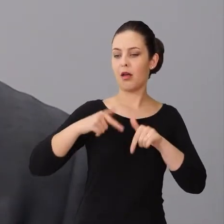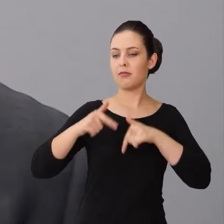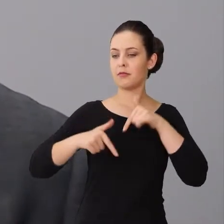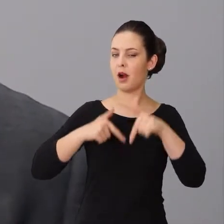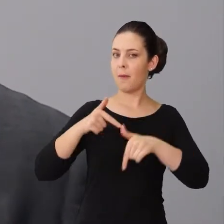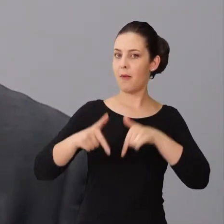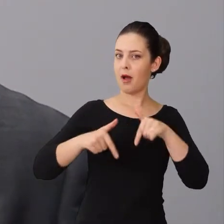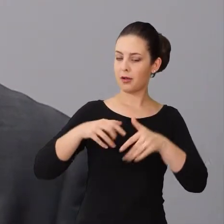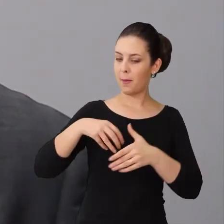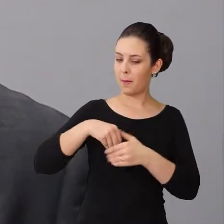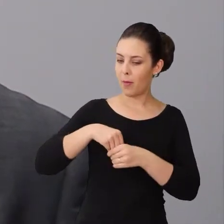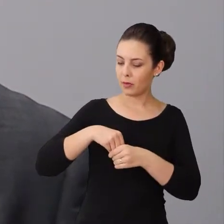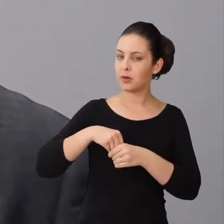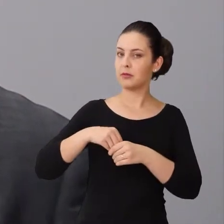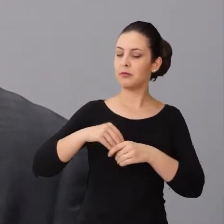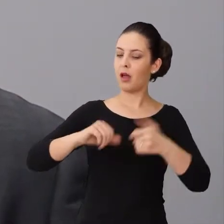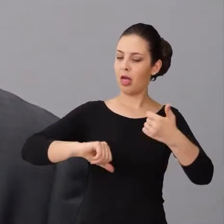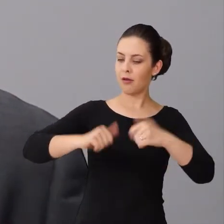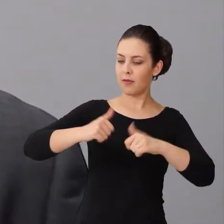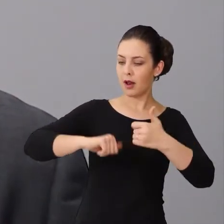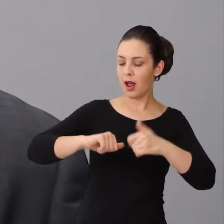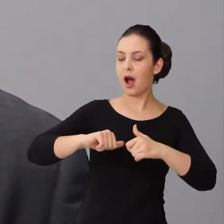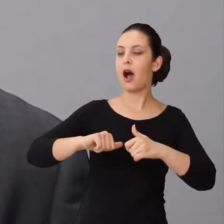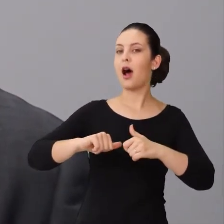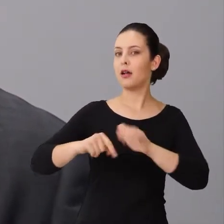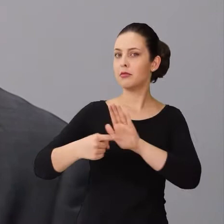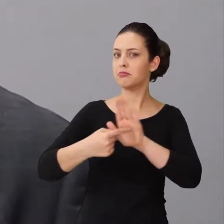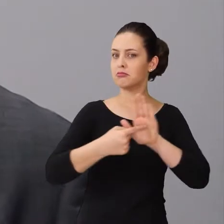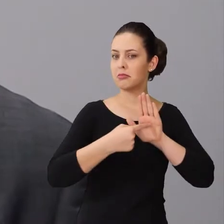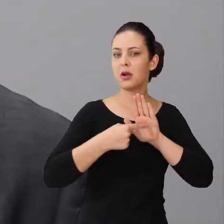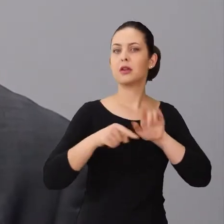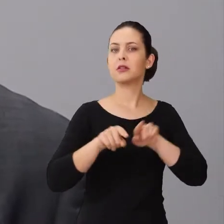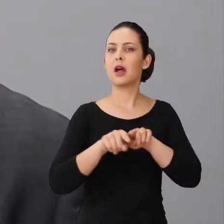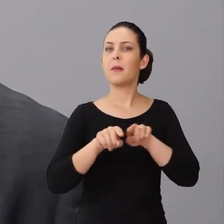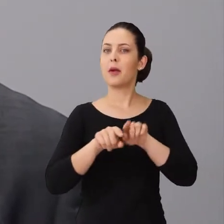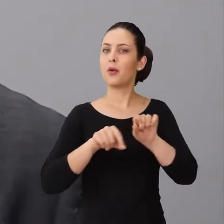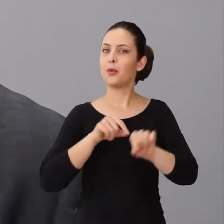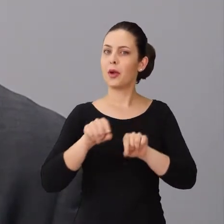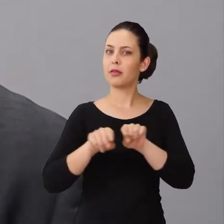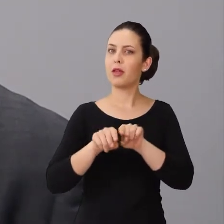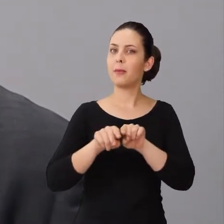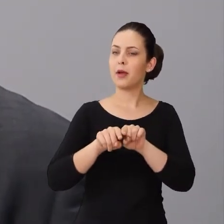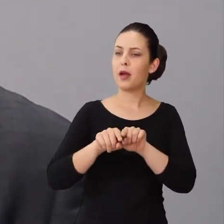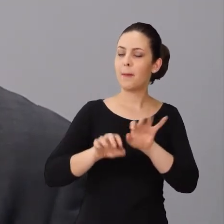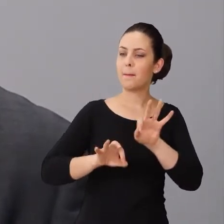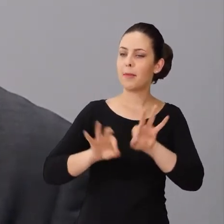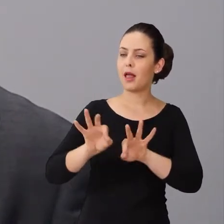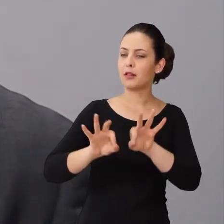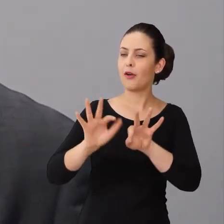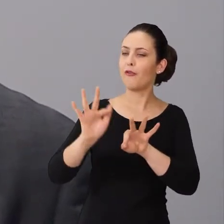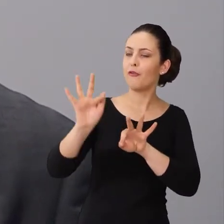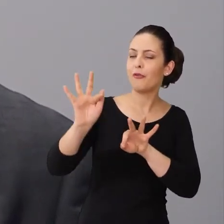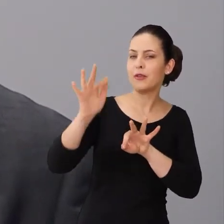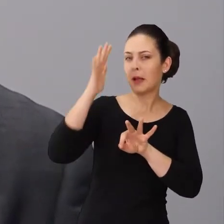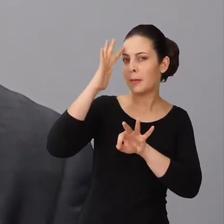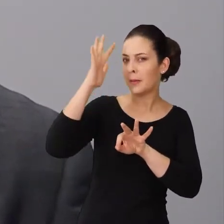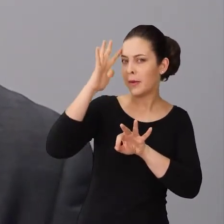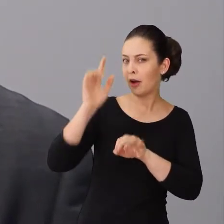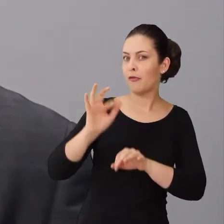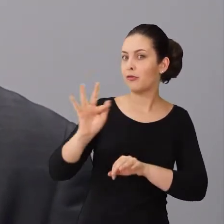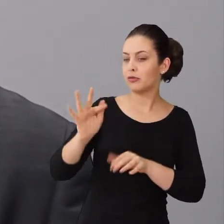sejam reavaliados. Então ele serve como uma prestação de contas, mas também como uma forma de planejamento para